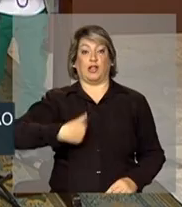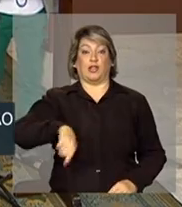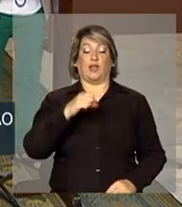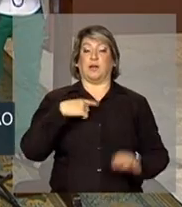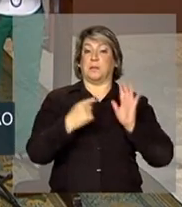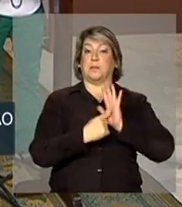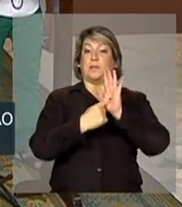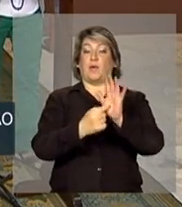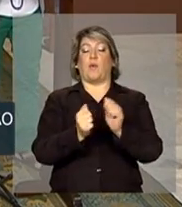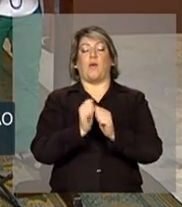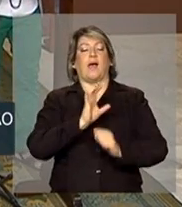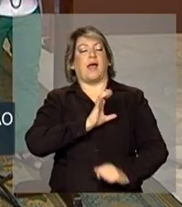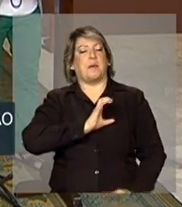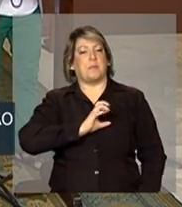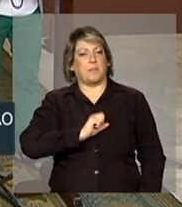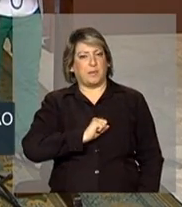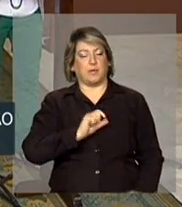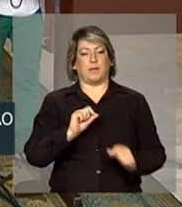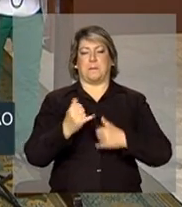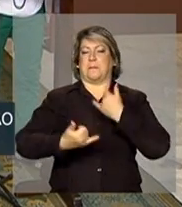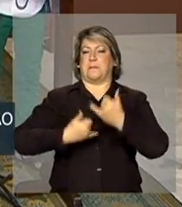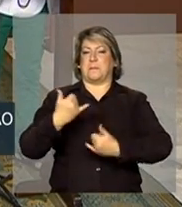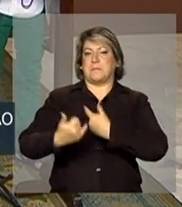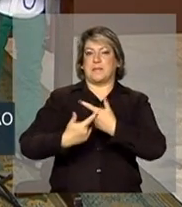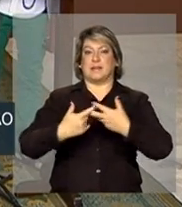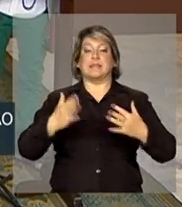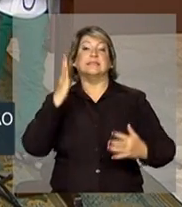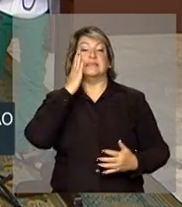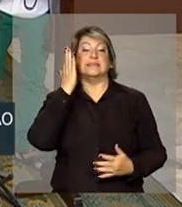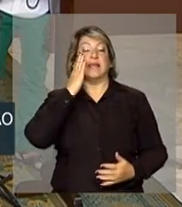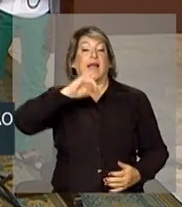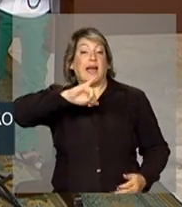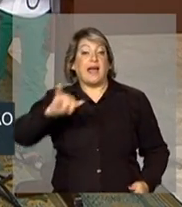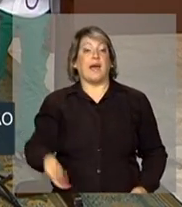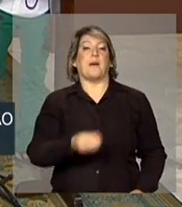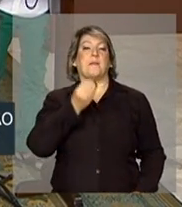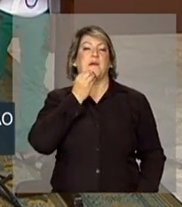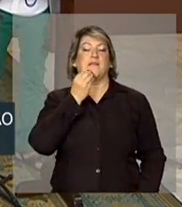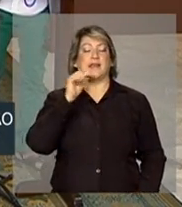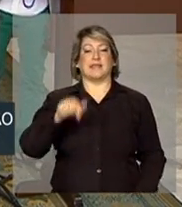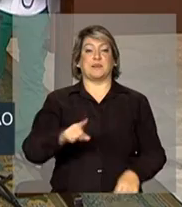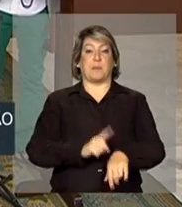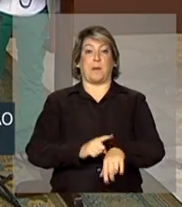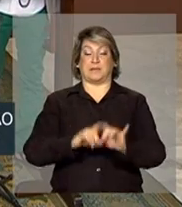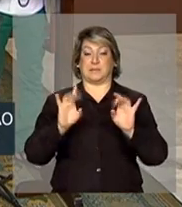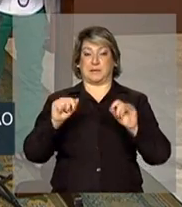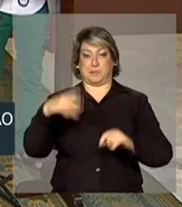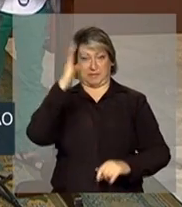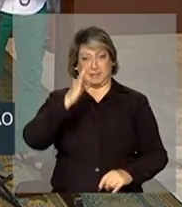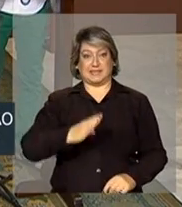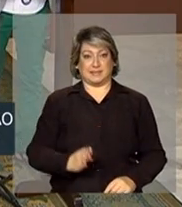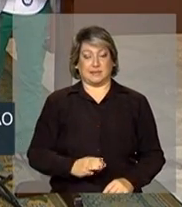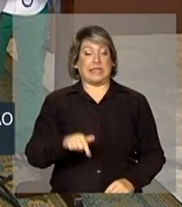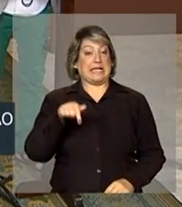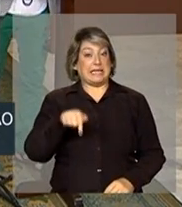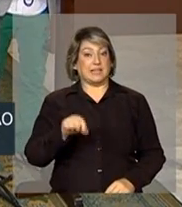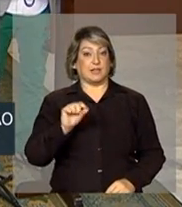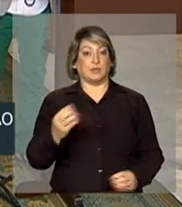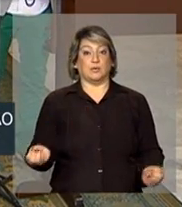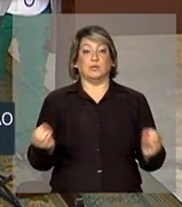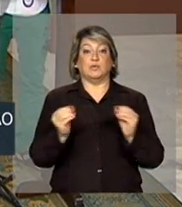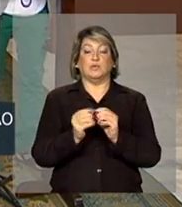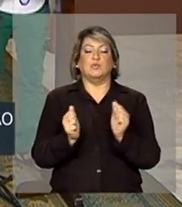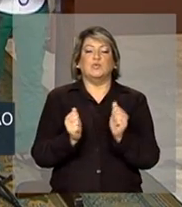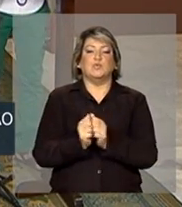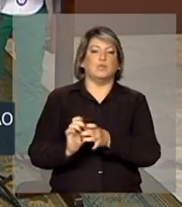manifeste com amor, né? E brinque, saiba aproveitar esse momento especial do Brasil. Isso aqui junta as